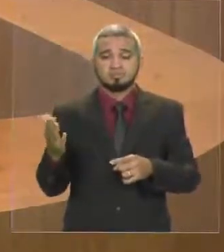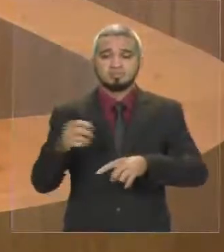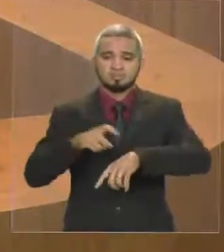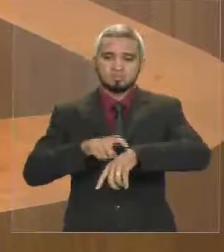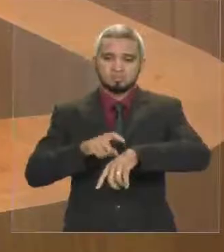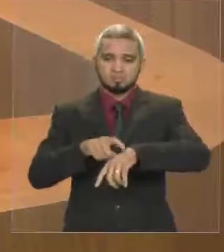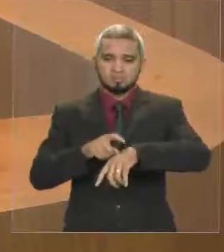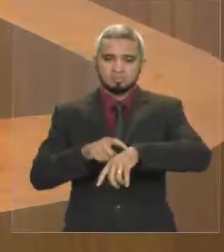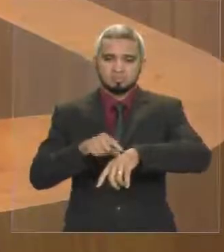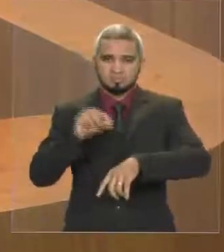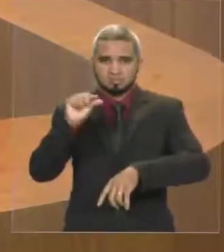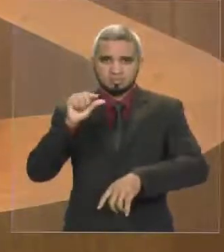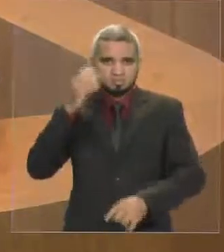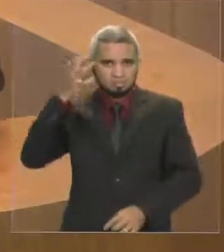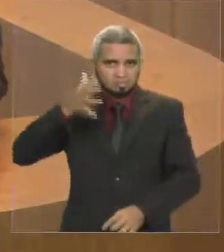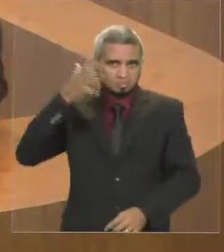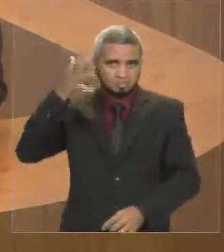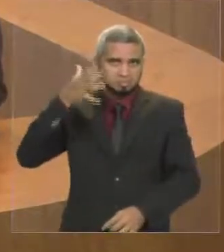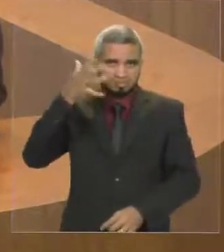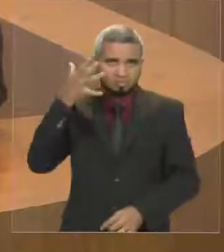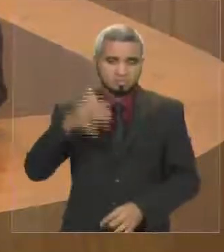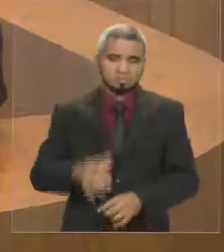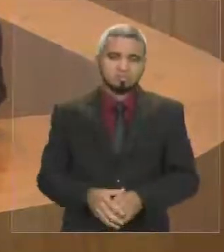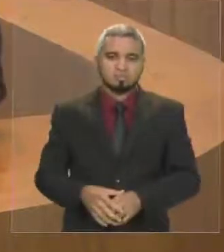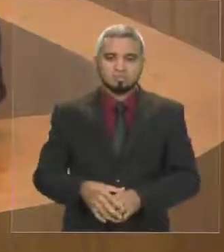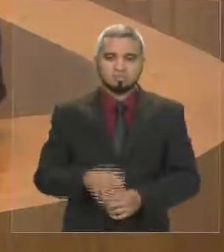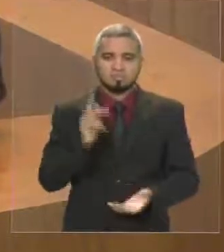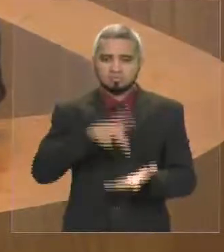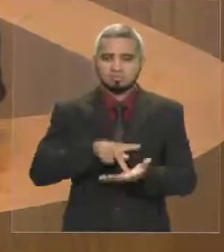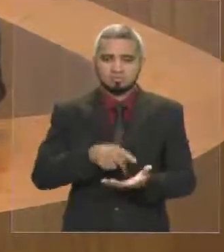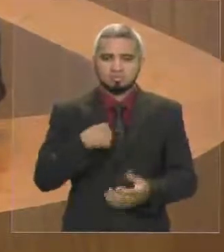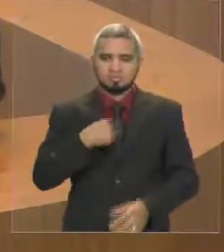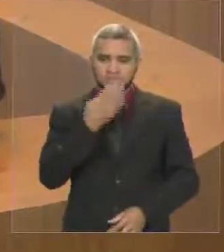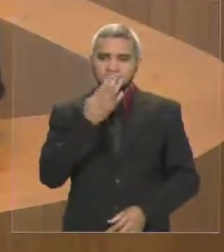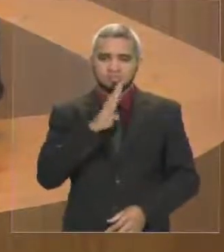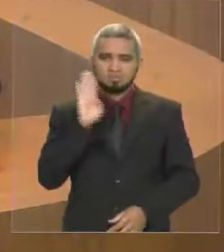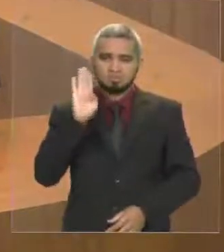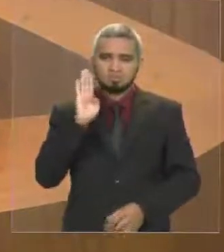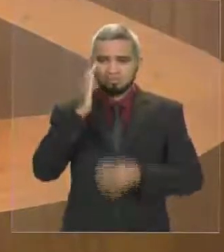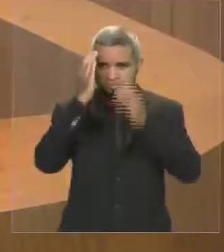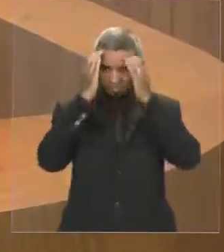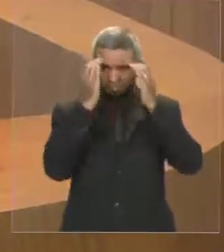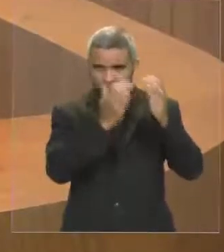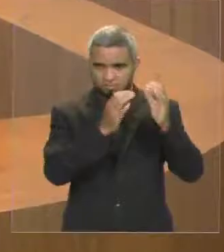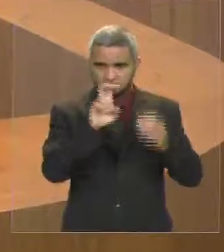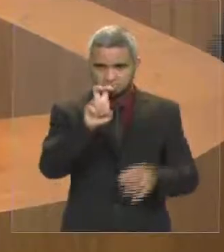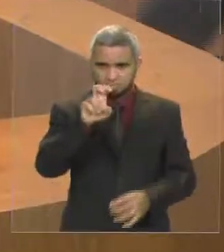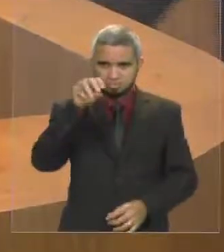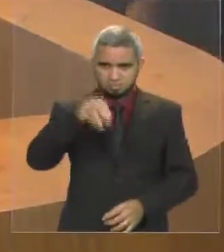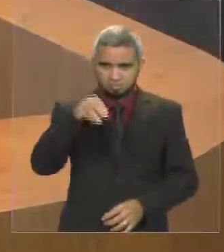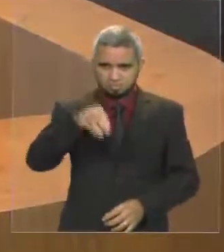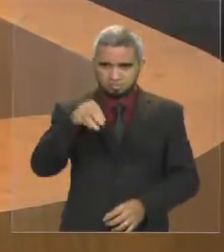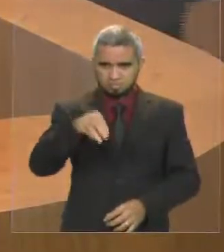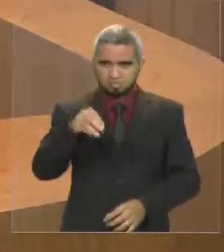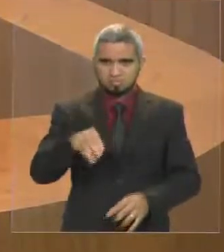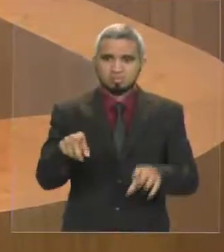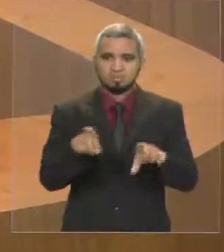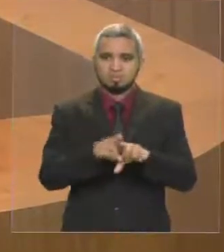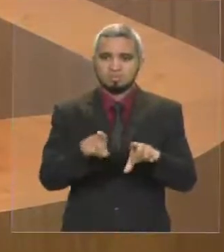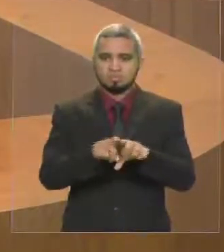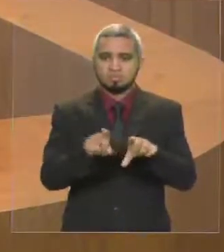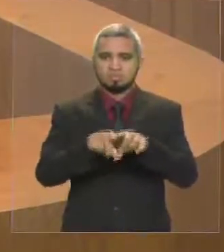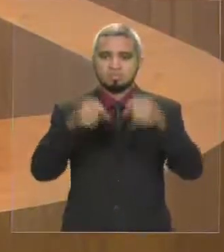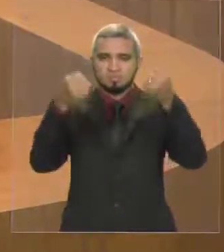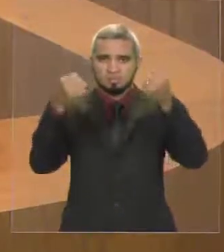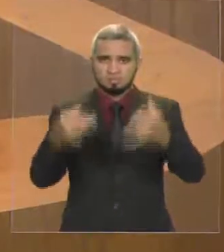tempo do pequeno expediente, mas prometo que vou cumprir o cronograma de tempo dos cinco minutos. E dizer aqui a todos do